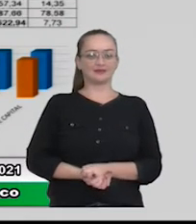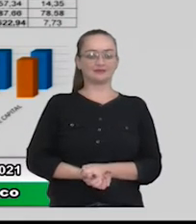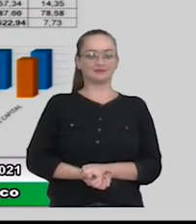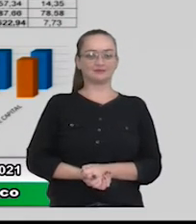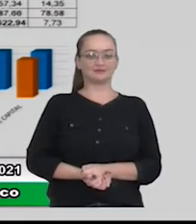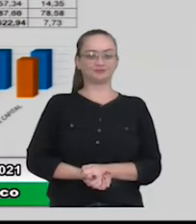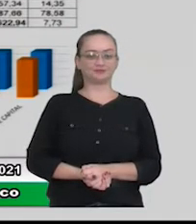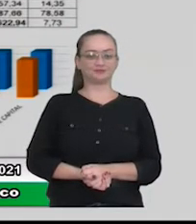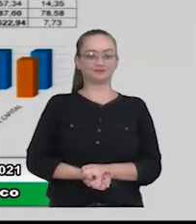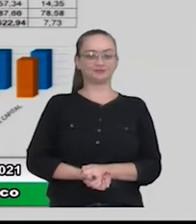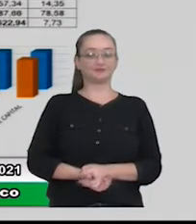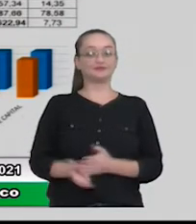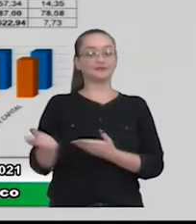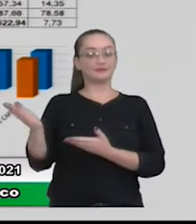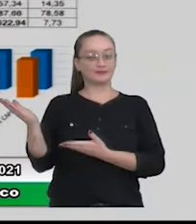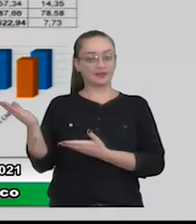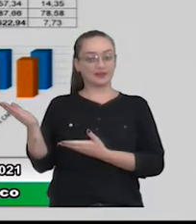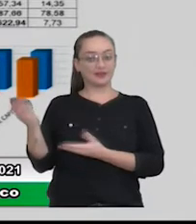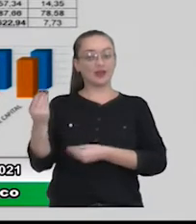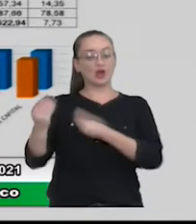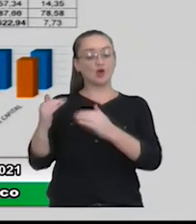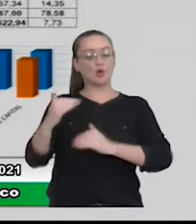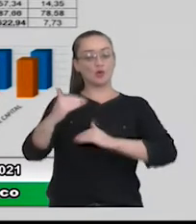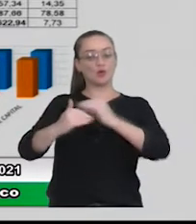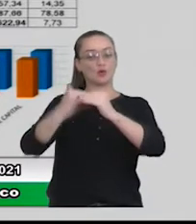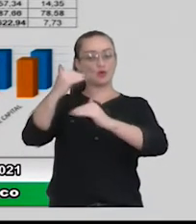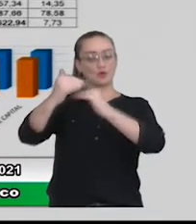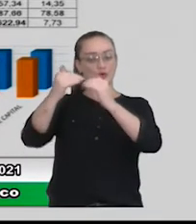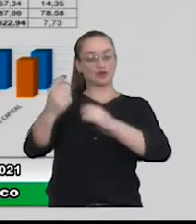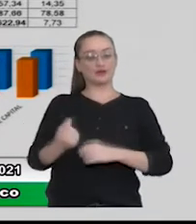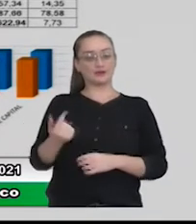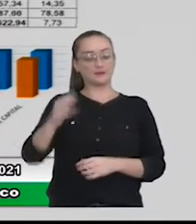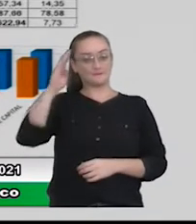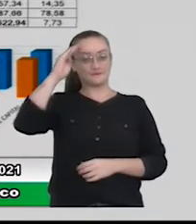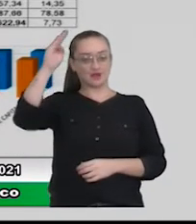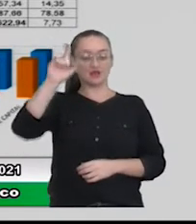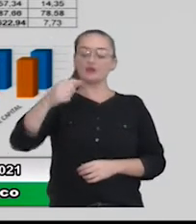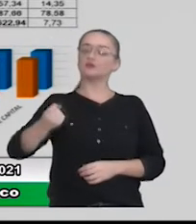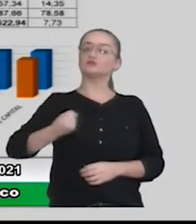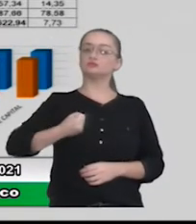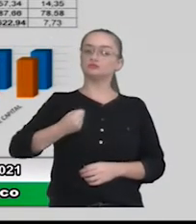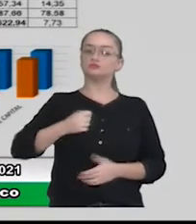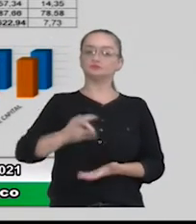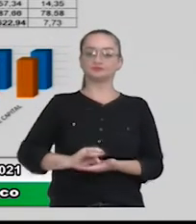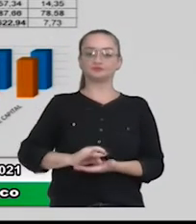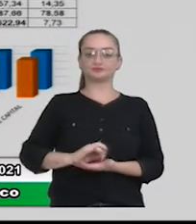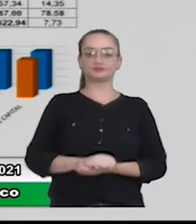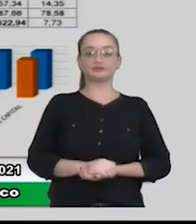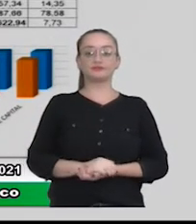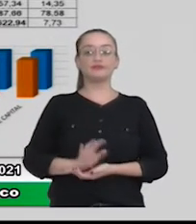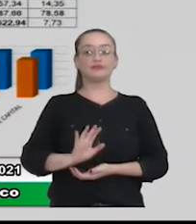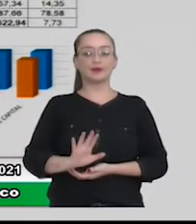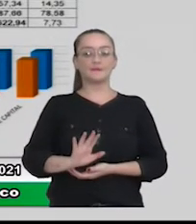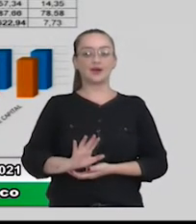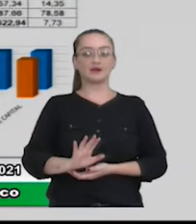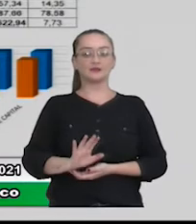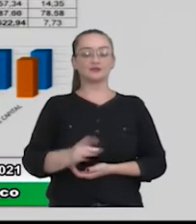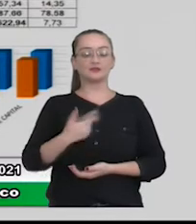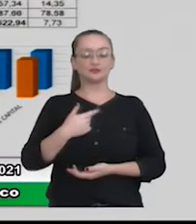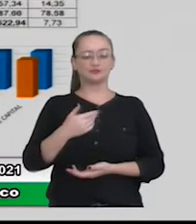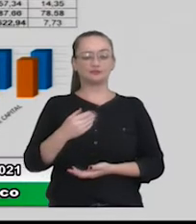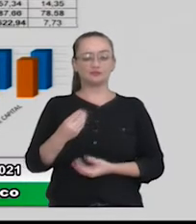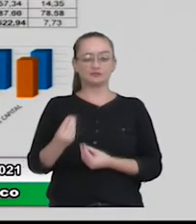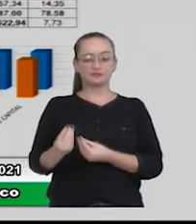Aqui é a evolução das principais receitas. São números consolidados aqui também, mas a gente vem trazendo